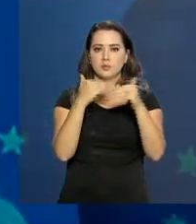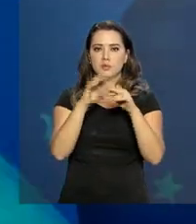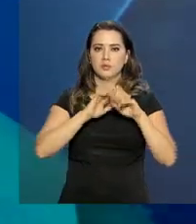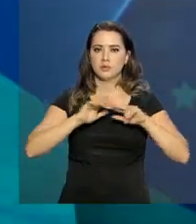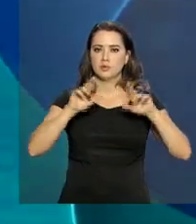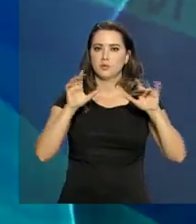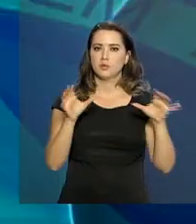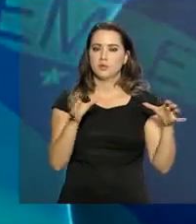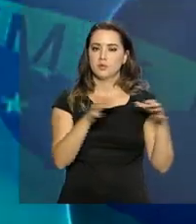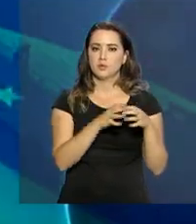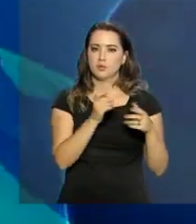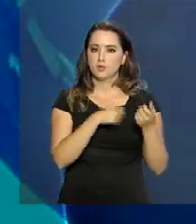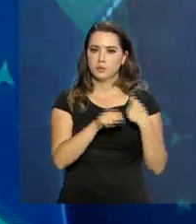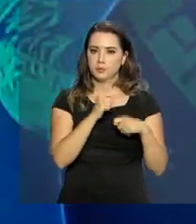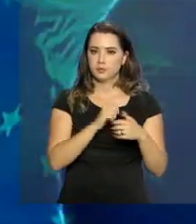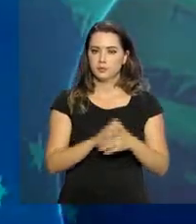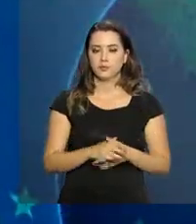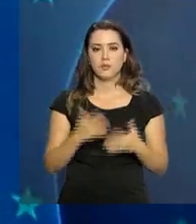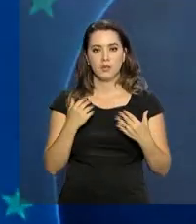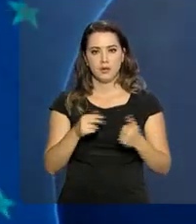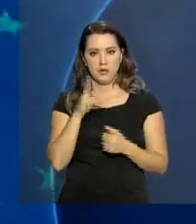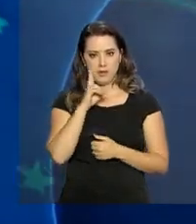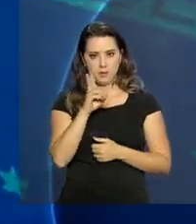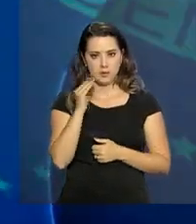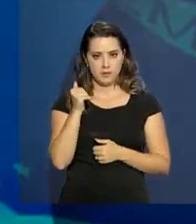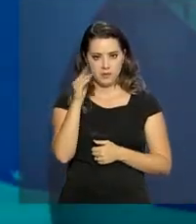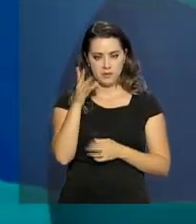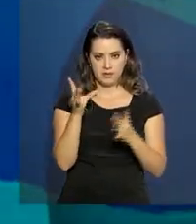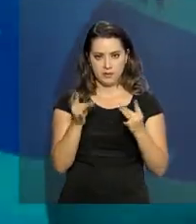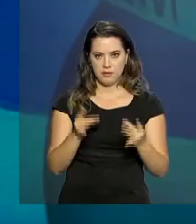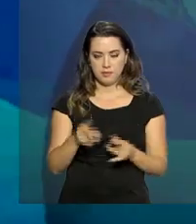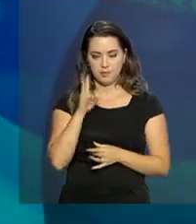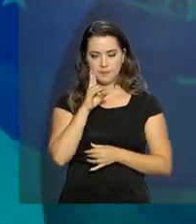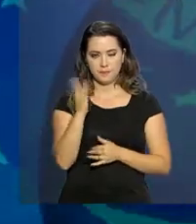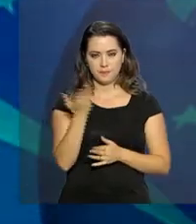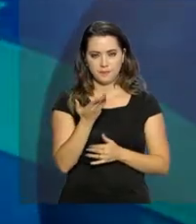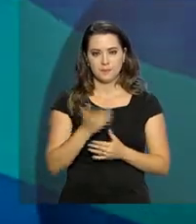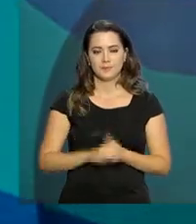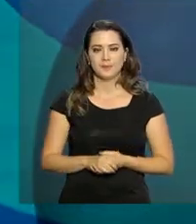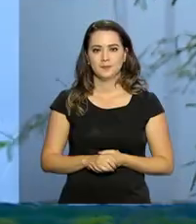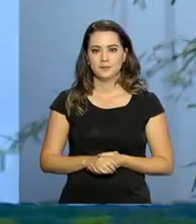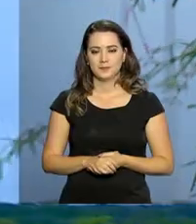crescimento de diversos setores da economia. Vamos conhecer os detalhes na reportagem.